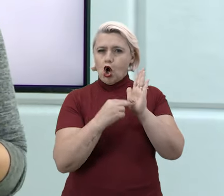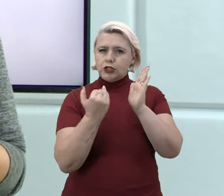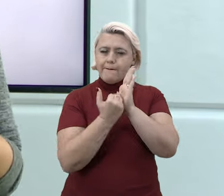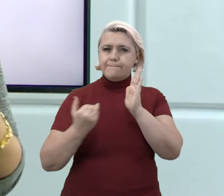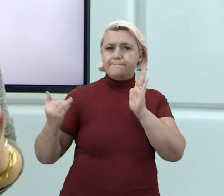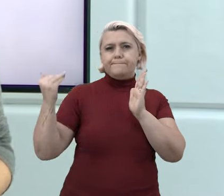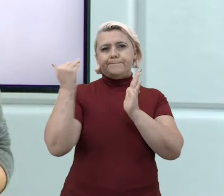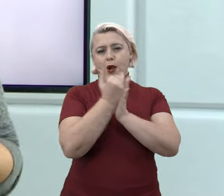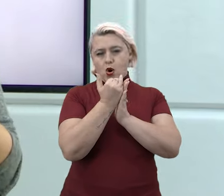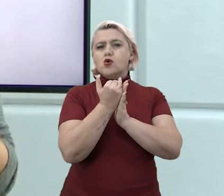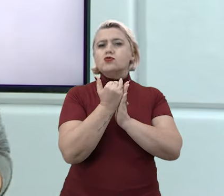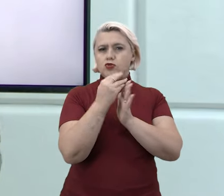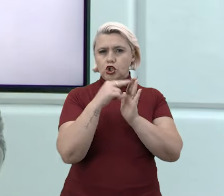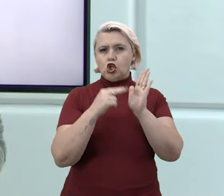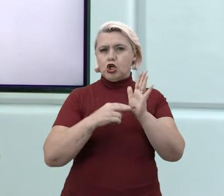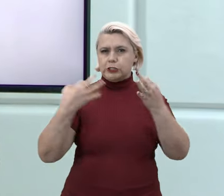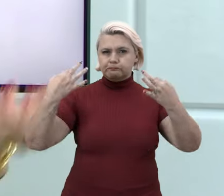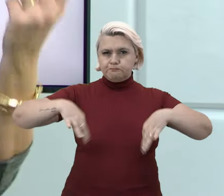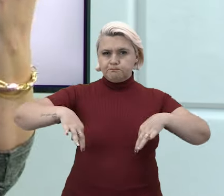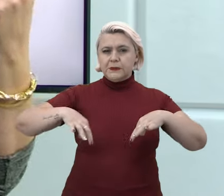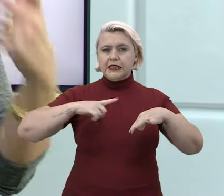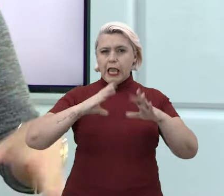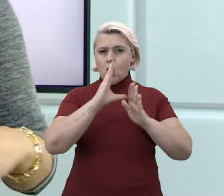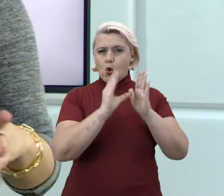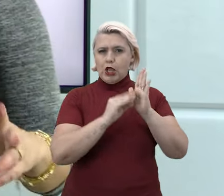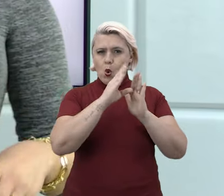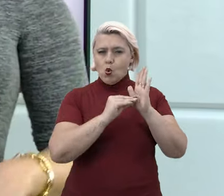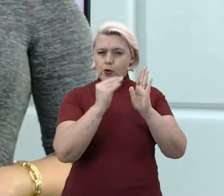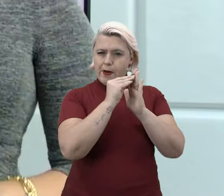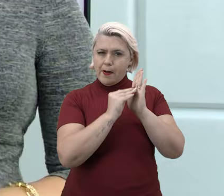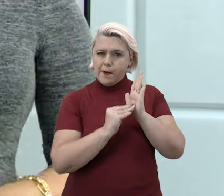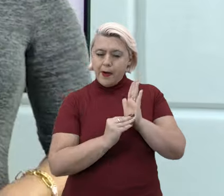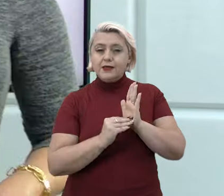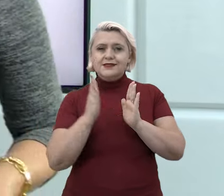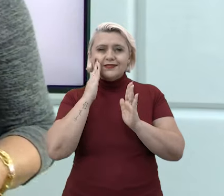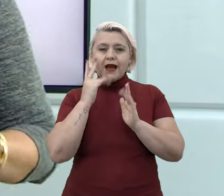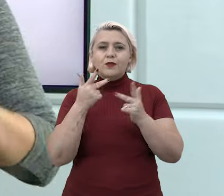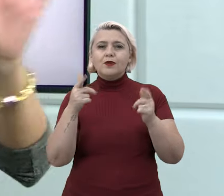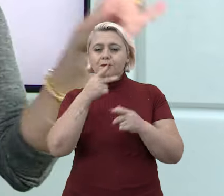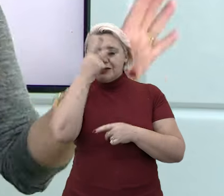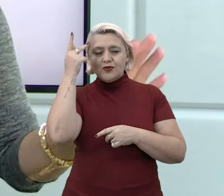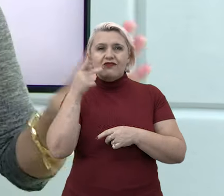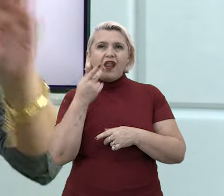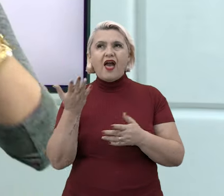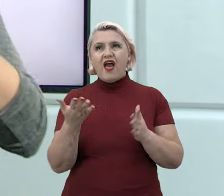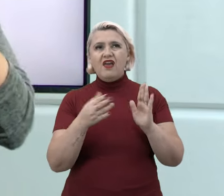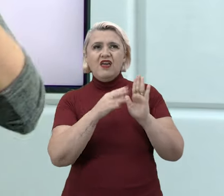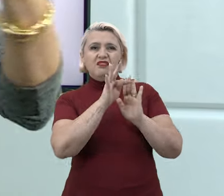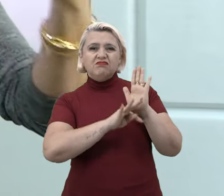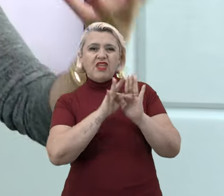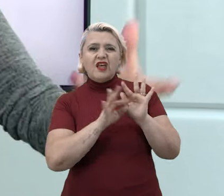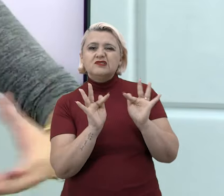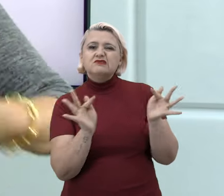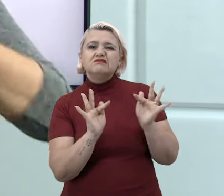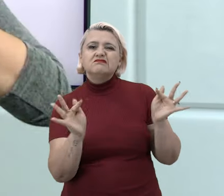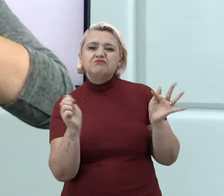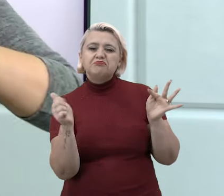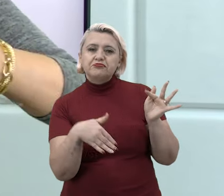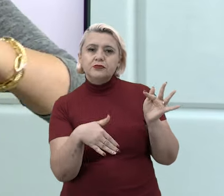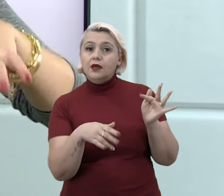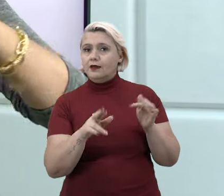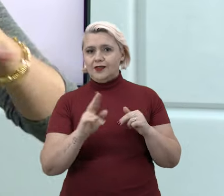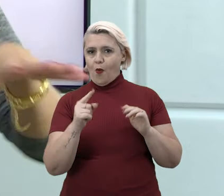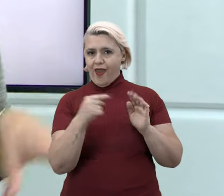texto assim, cheio de conteúdo. Sabe quando a pessoa fala esse texto está muito pobre? Não é o caso. O texto vai ficar rico